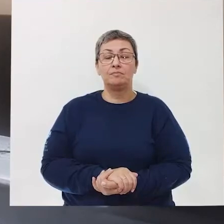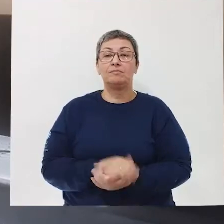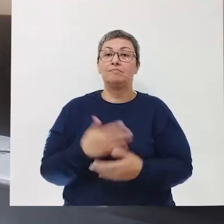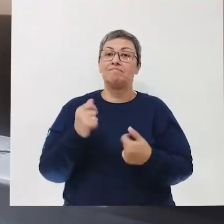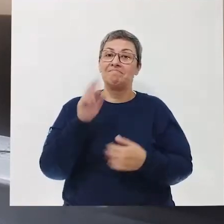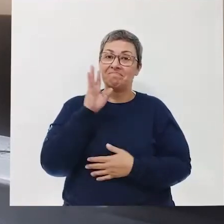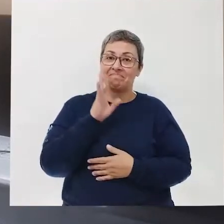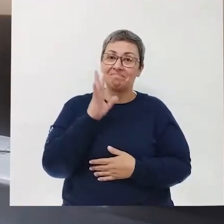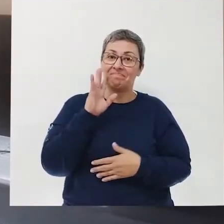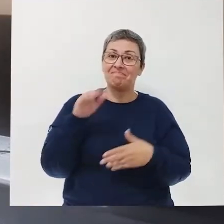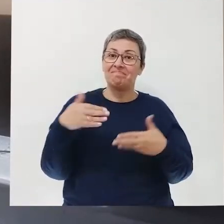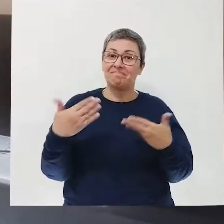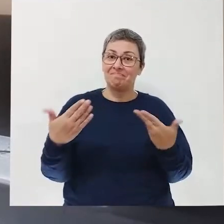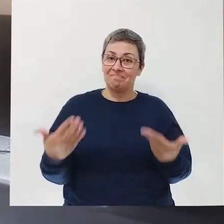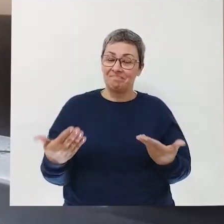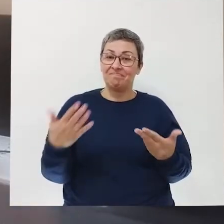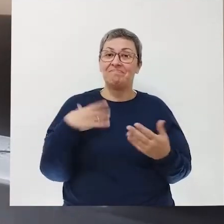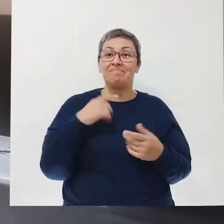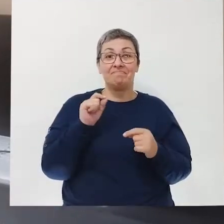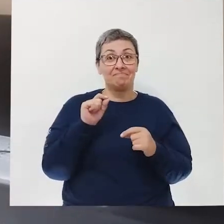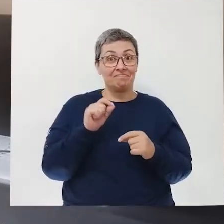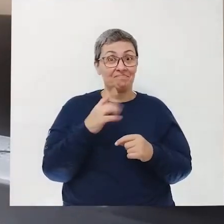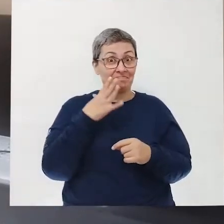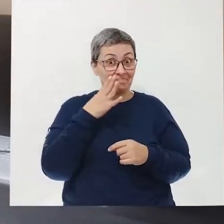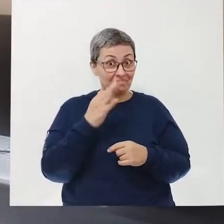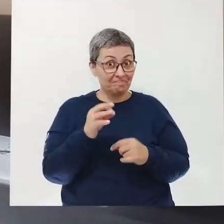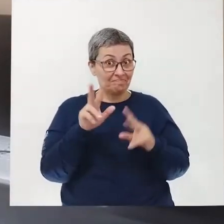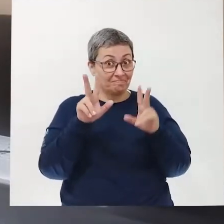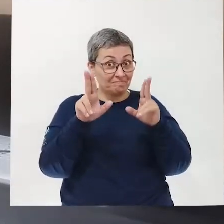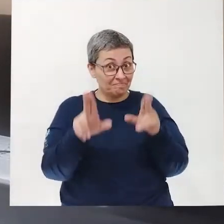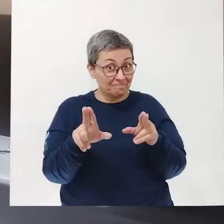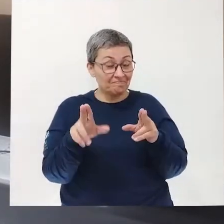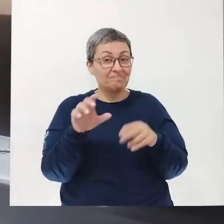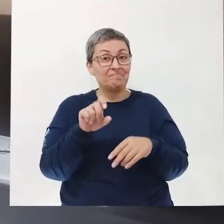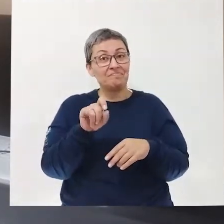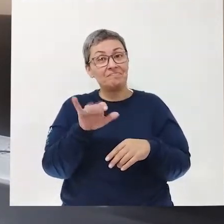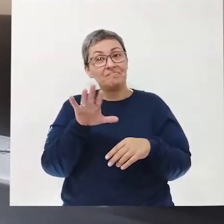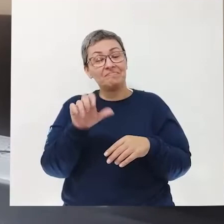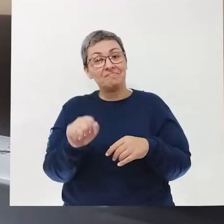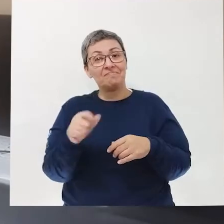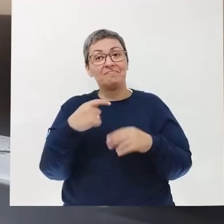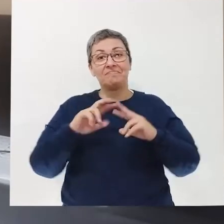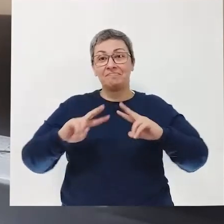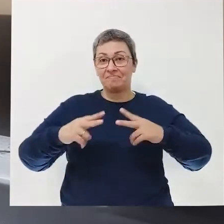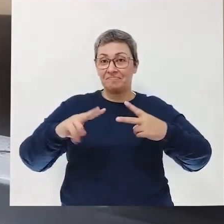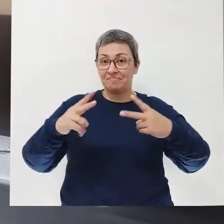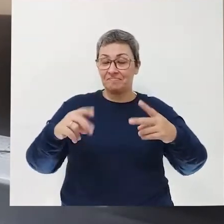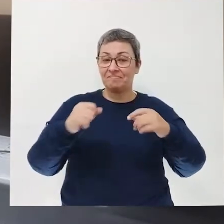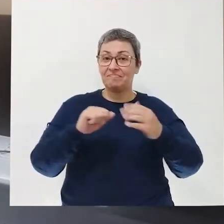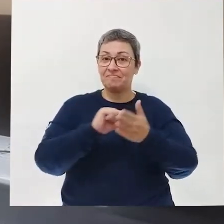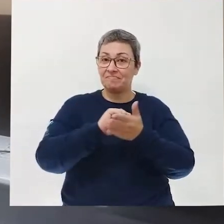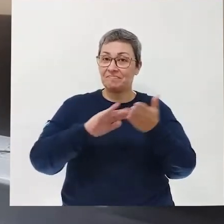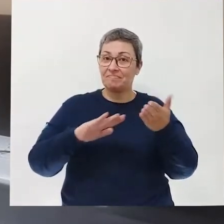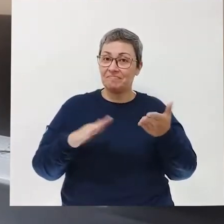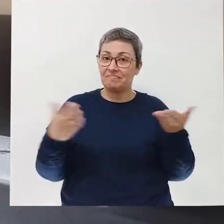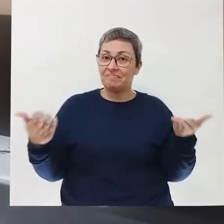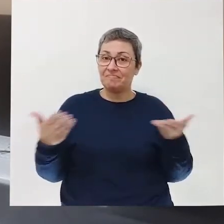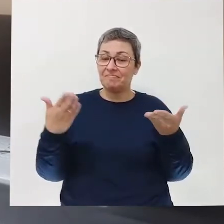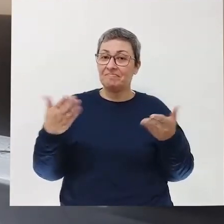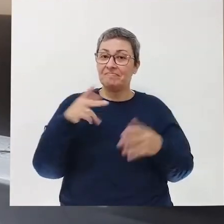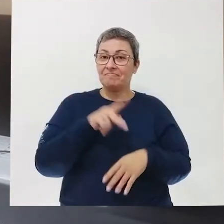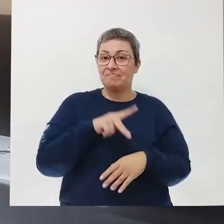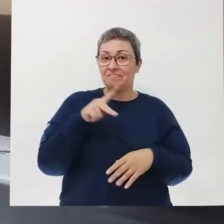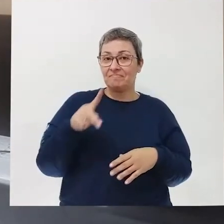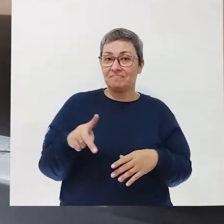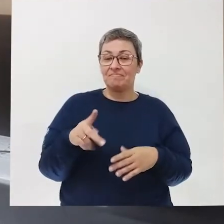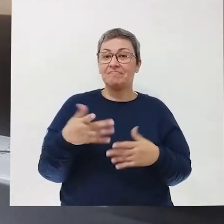Muito legal, então, ó, siga o exemplo da Sabrina e compartilhe suas atividades aí com seus